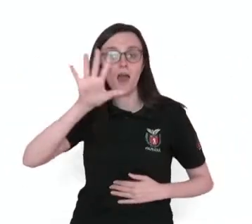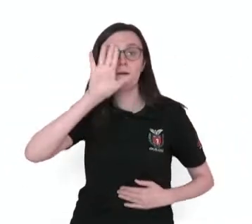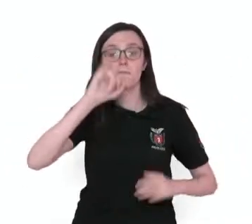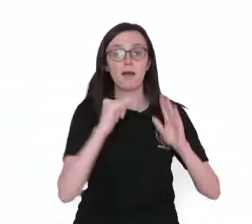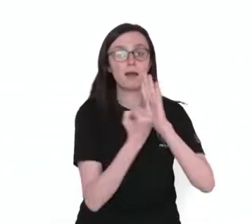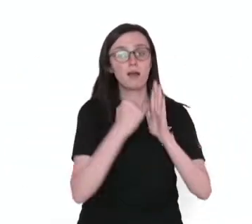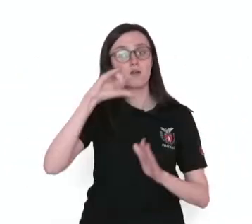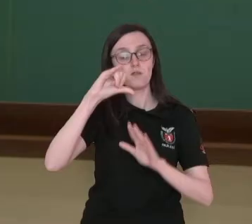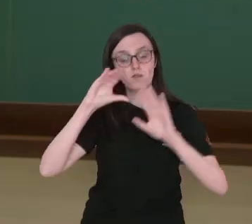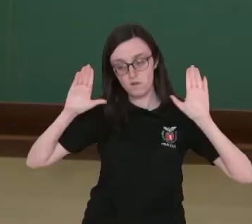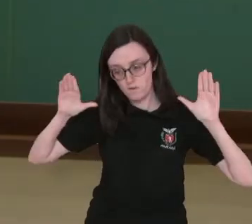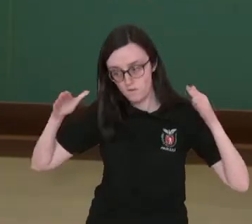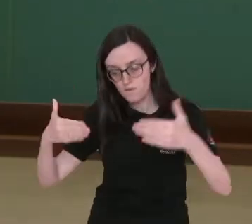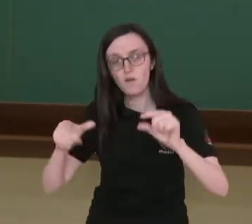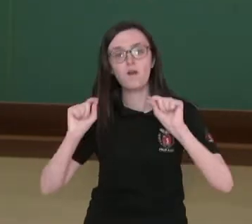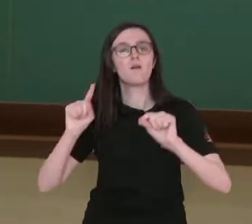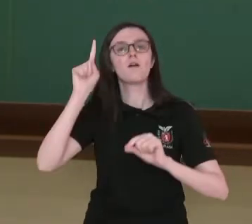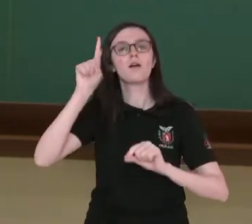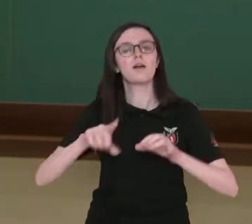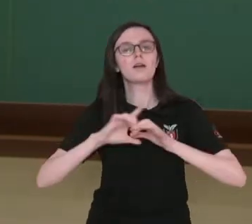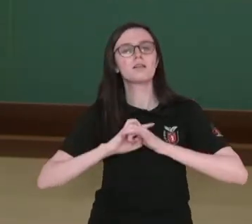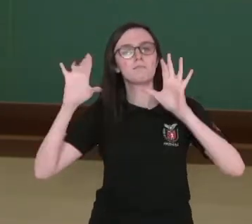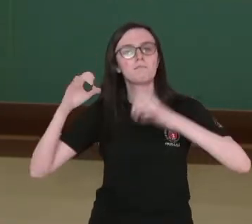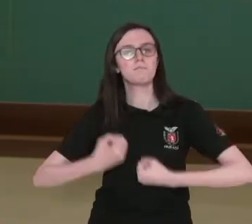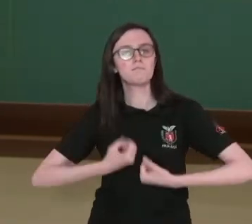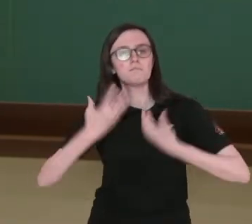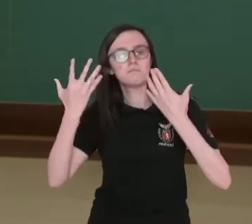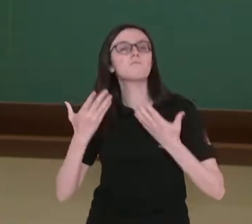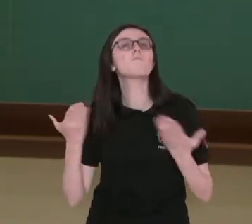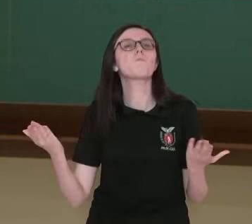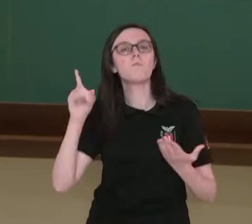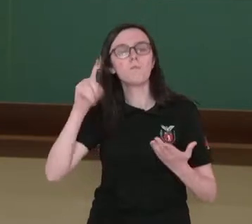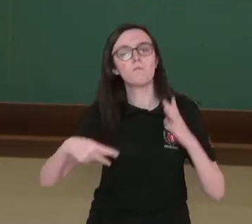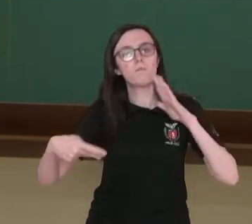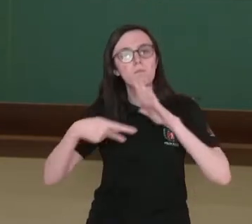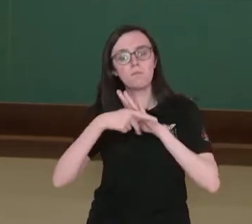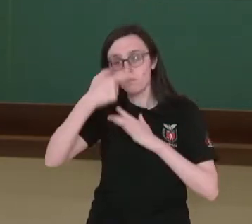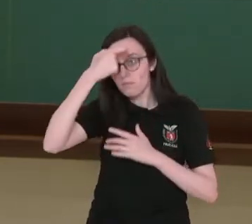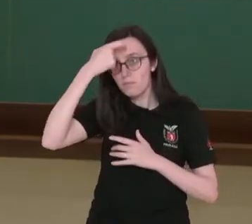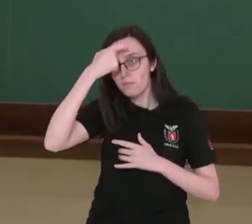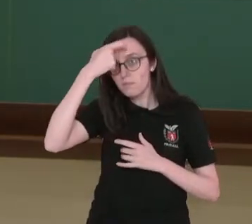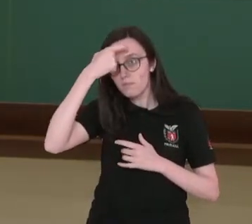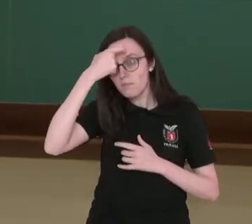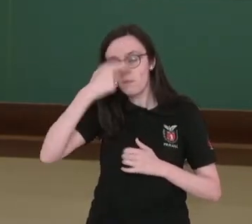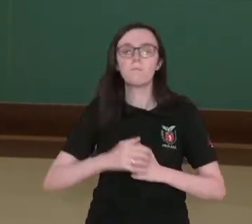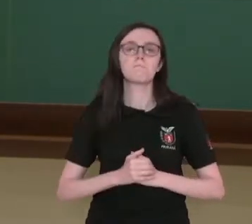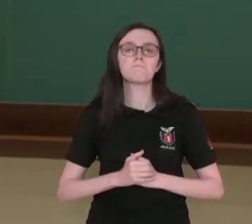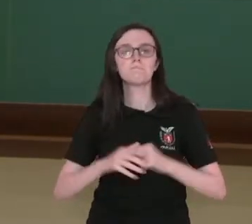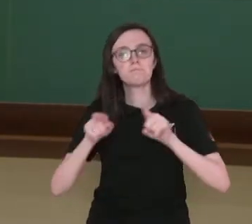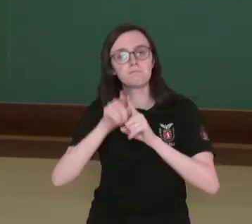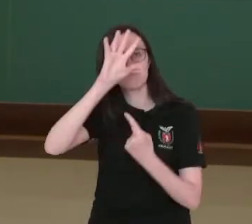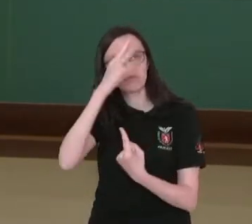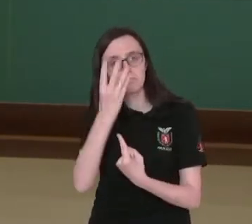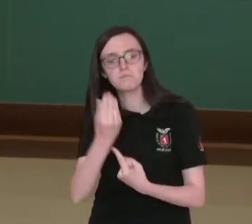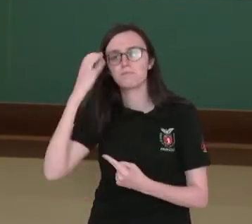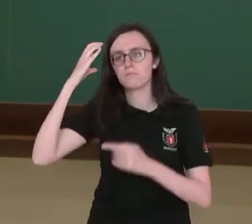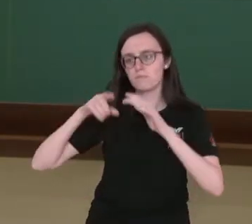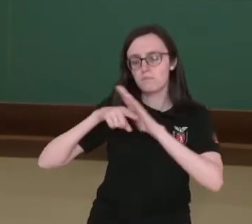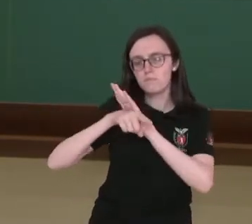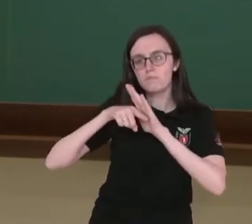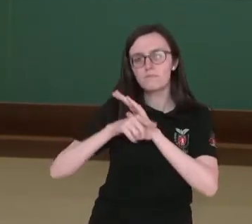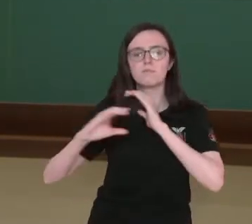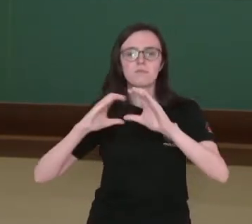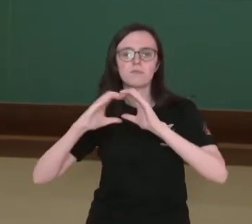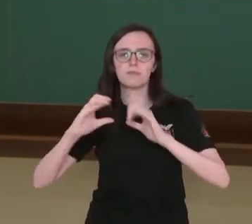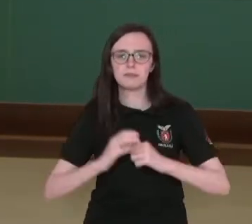foca na liberdade de expressão da atividade intelectual, artística, científica e